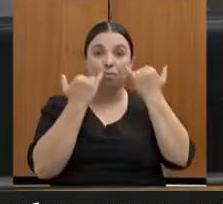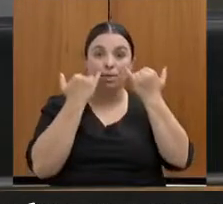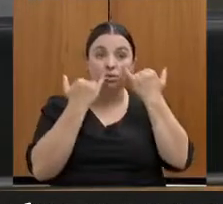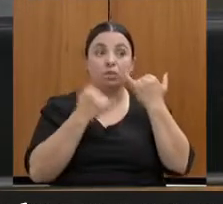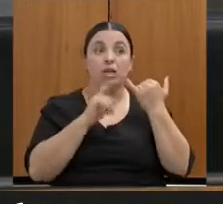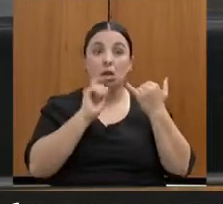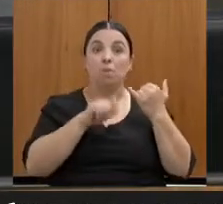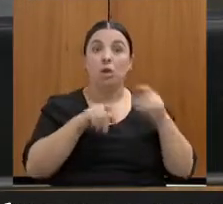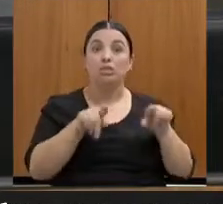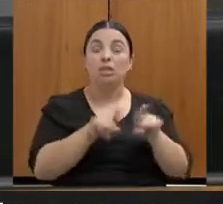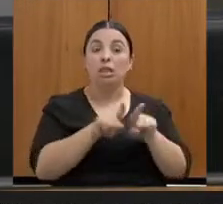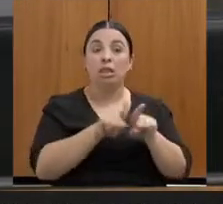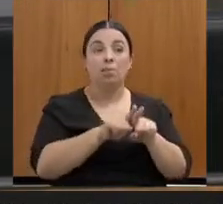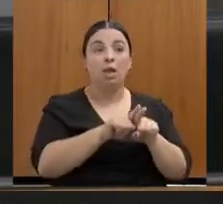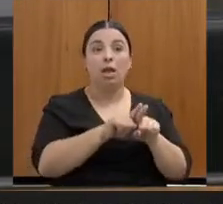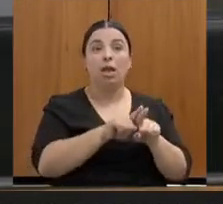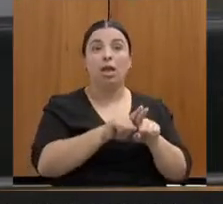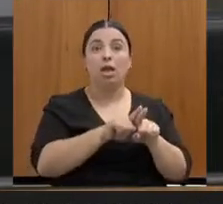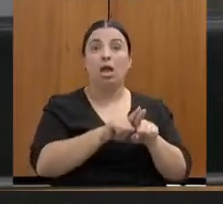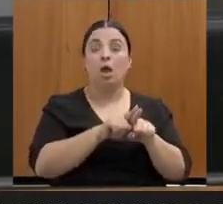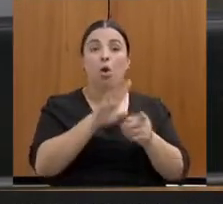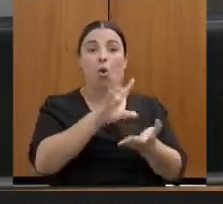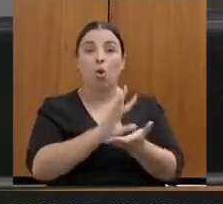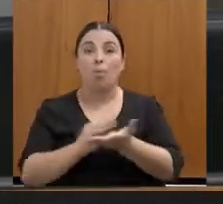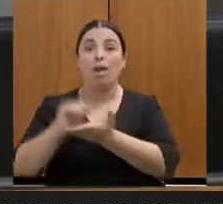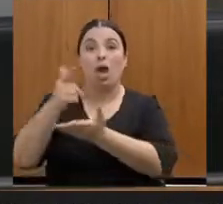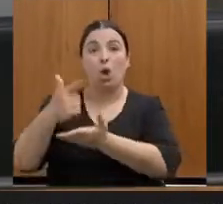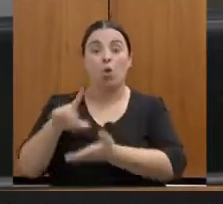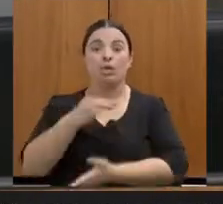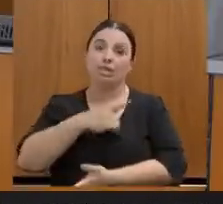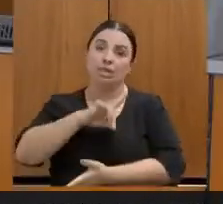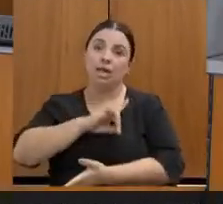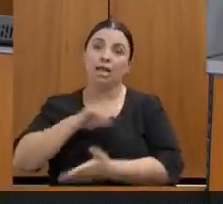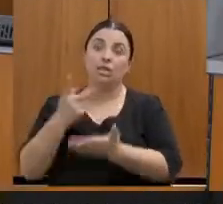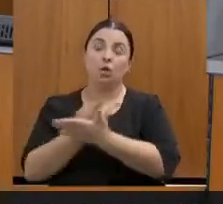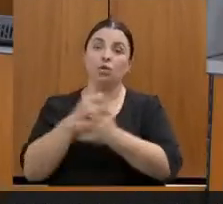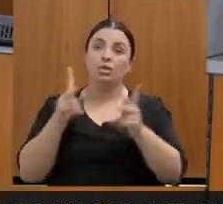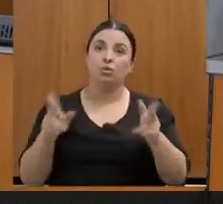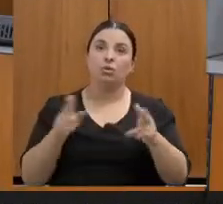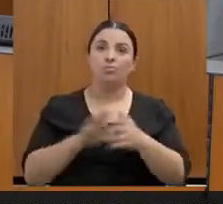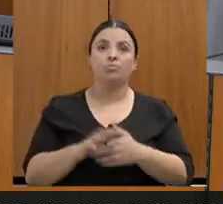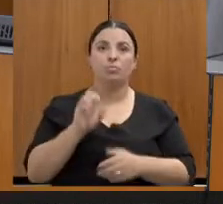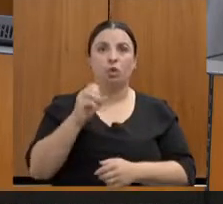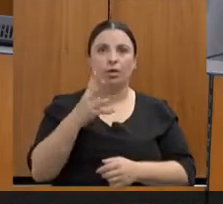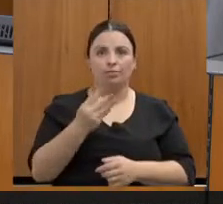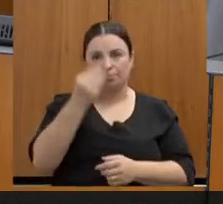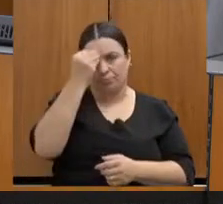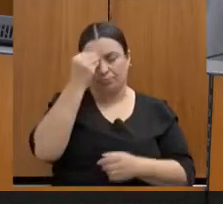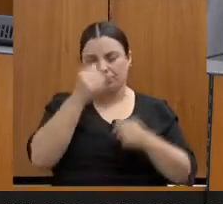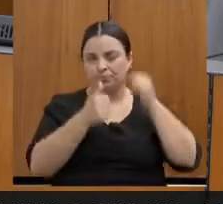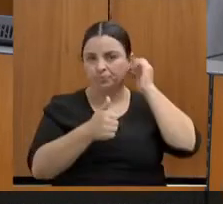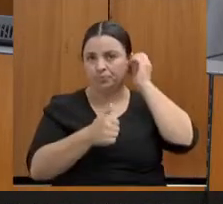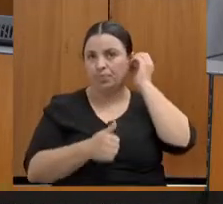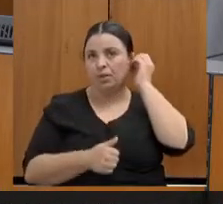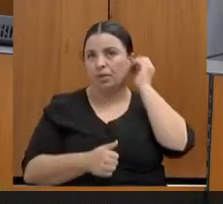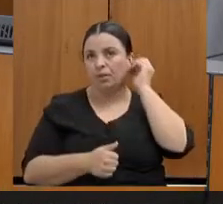implementada em outras delegacias. Pode deixar, está anotado. Nos finais de semana,